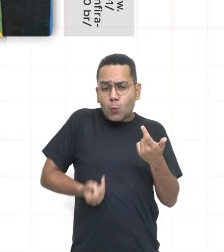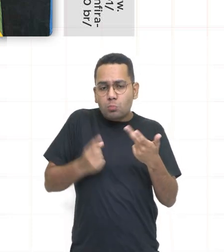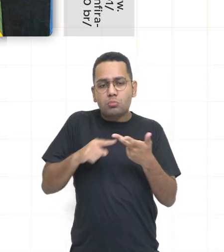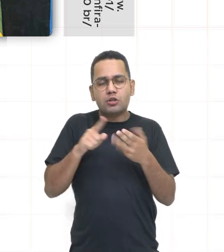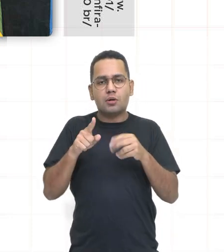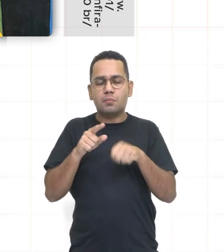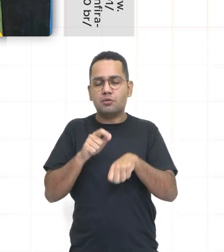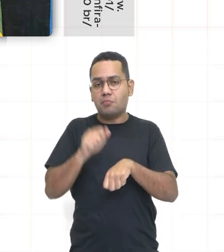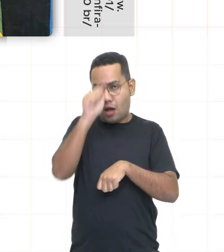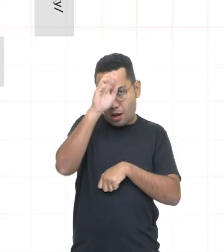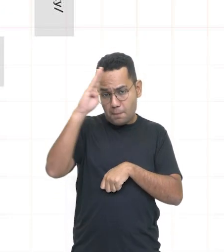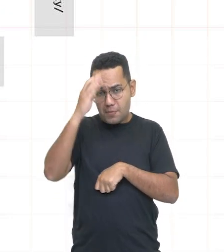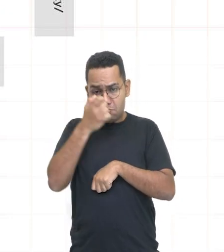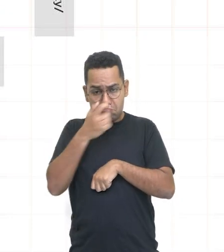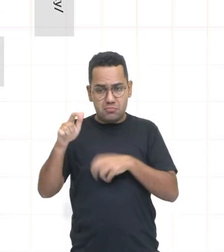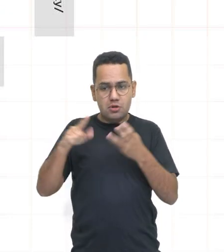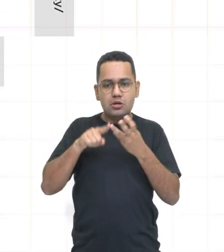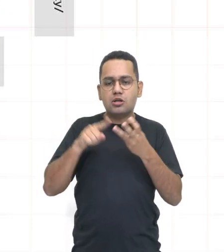Vamos adiante.